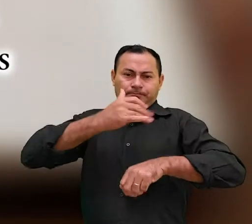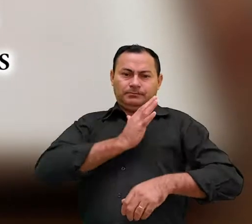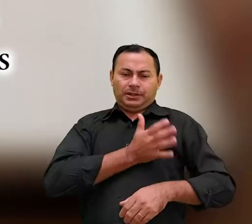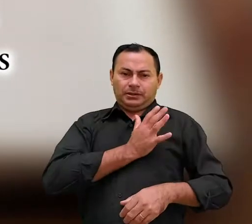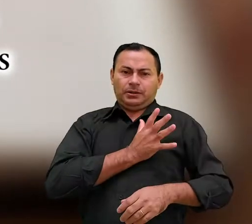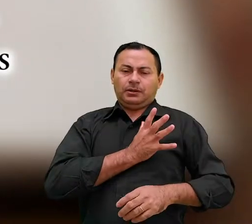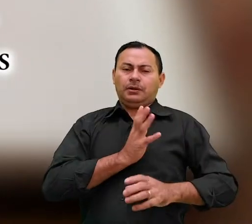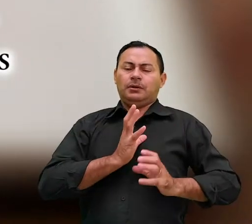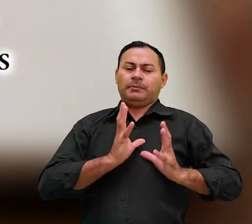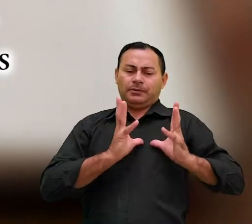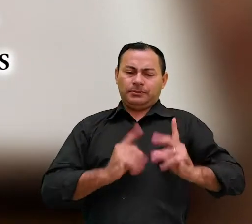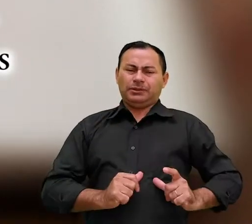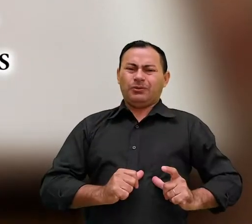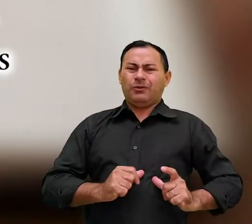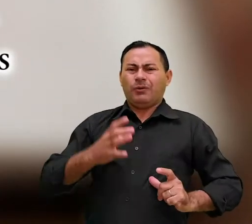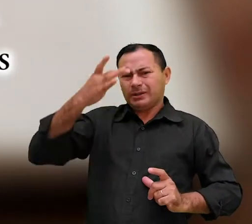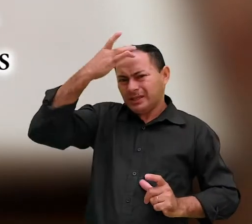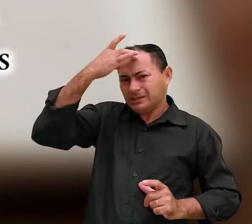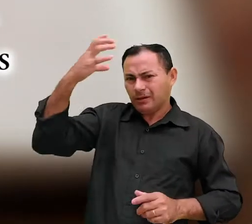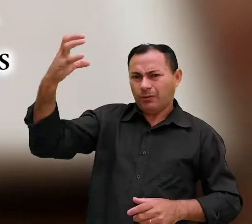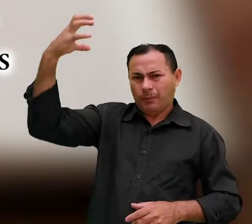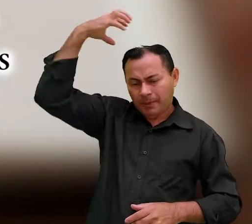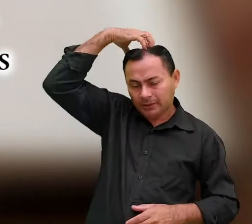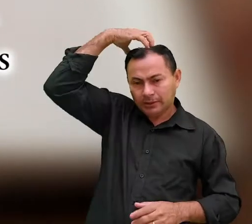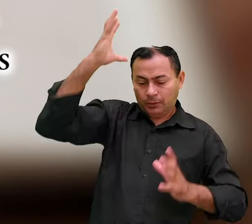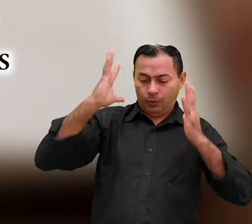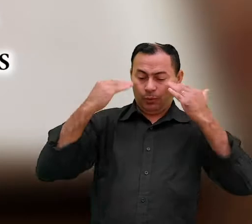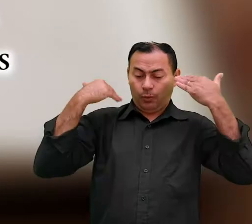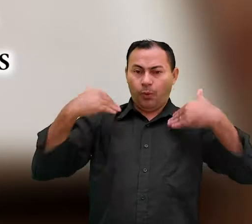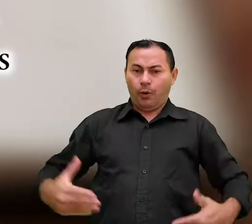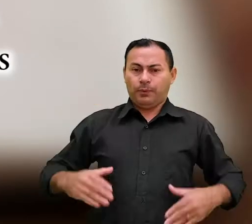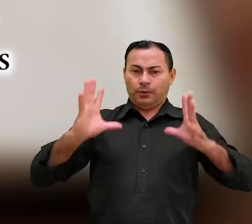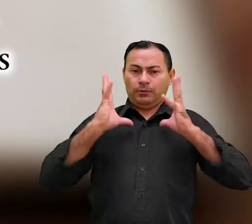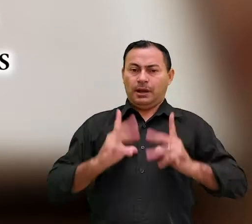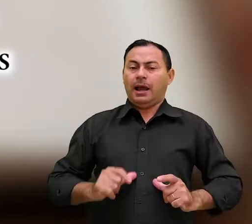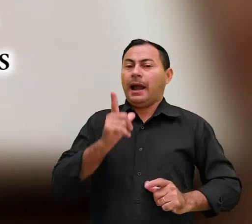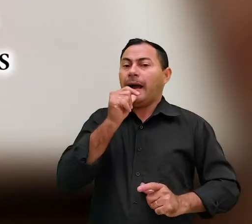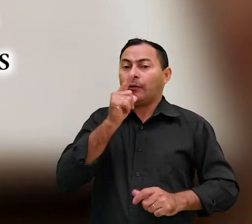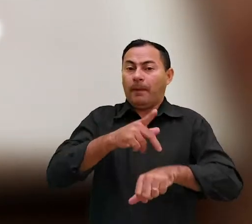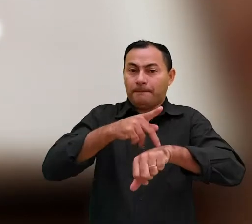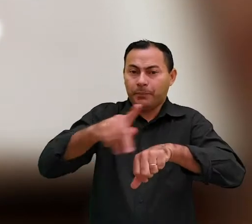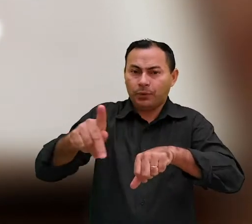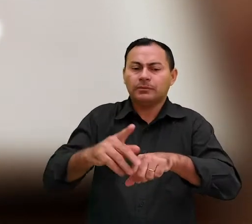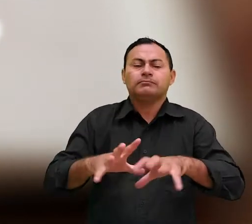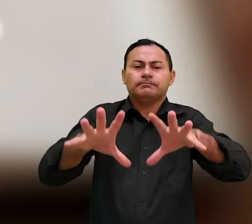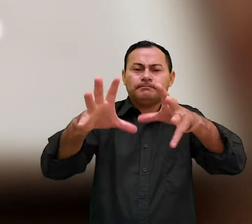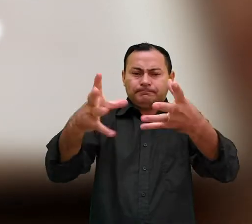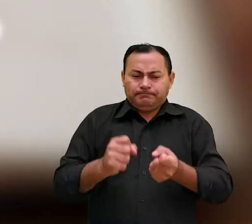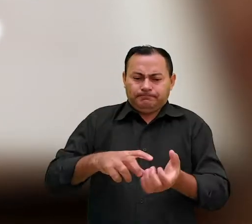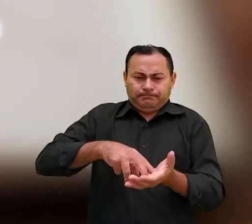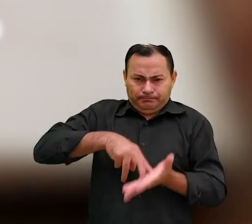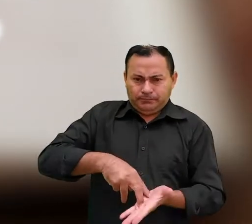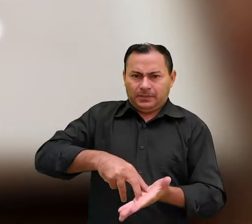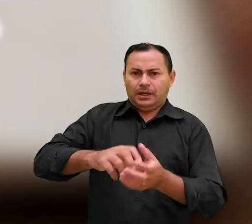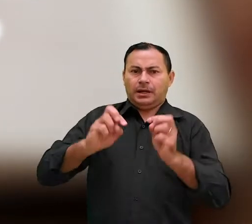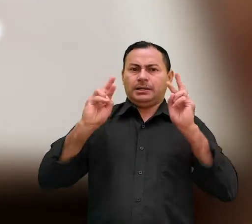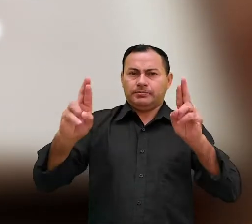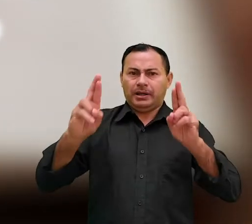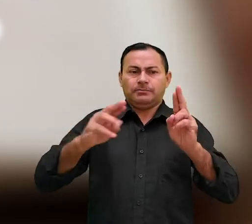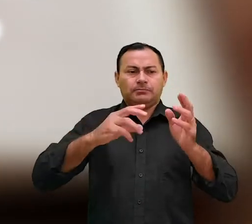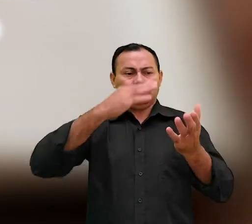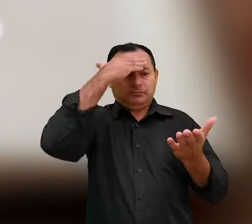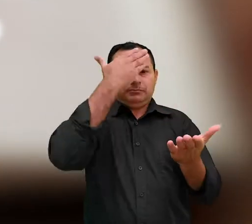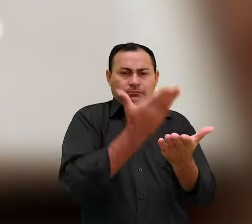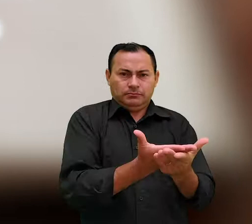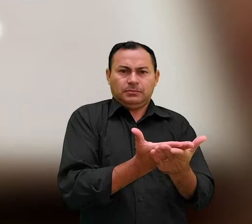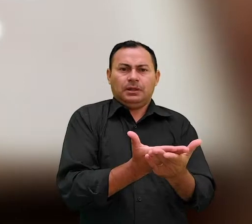de uma consciência culpada e tendo os nossos corpos lavados com água pura. Apeguemo-nos com firmeza à esperança